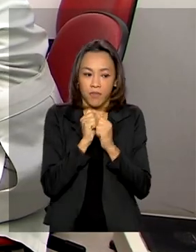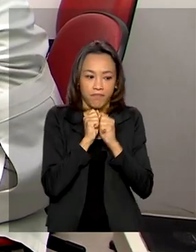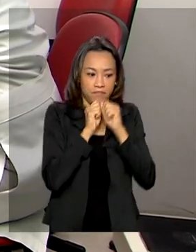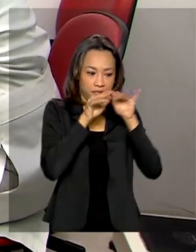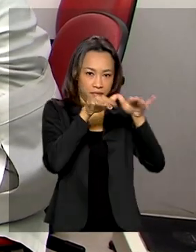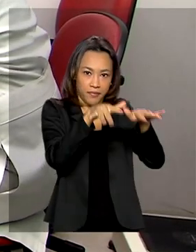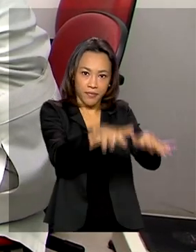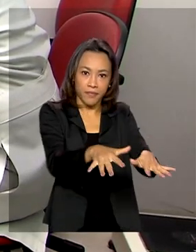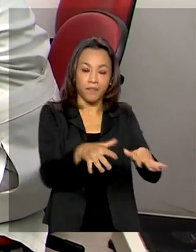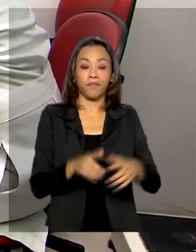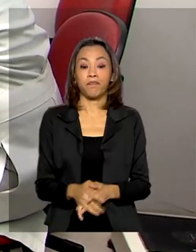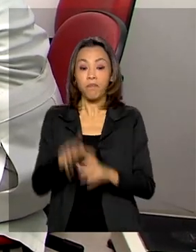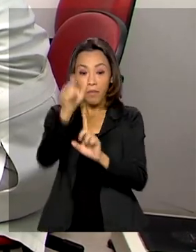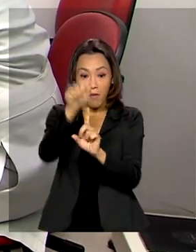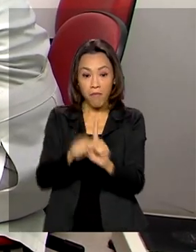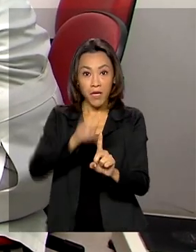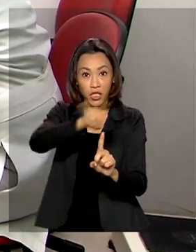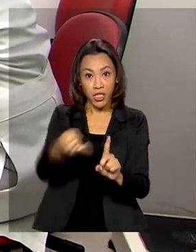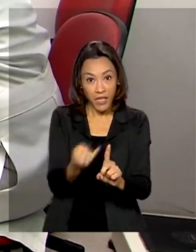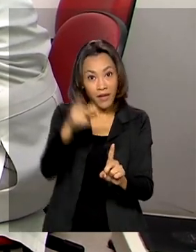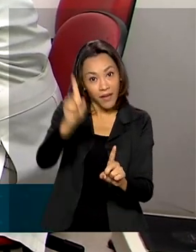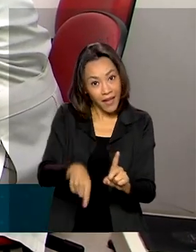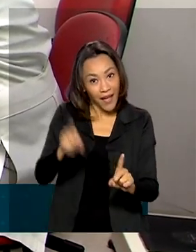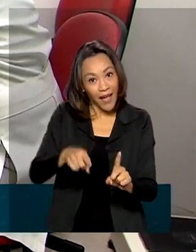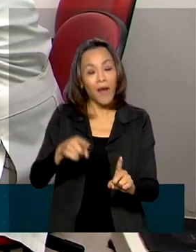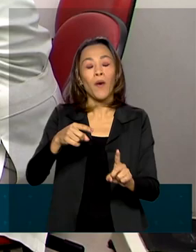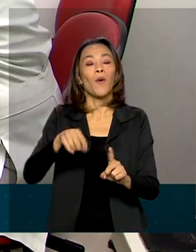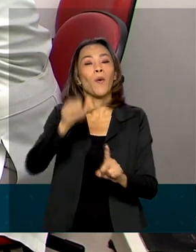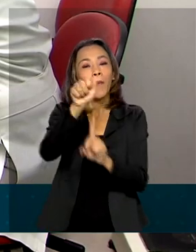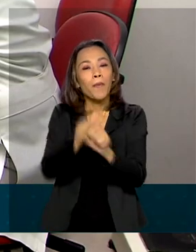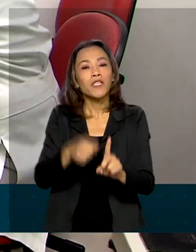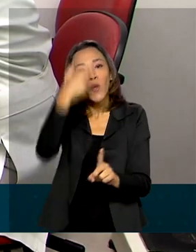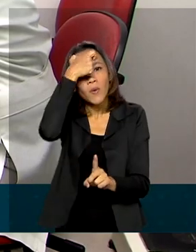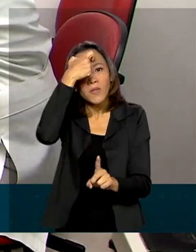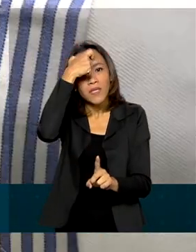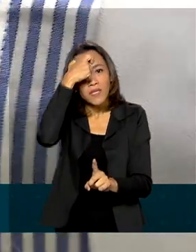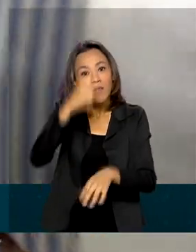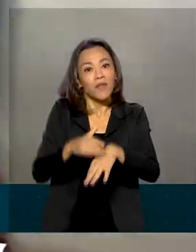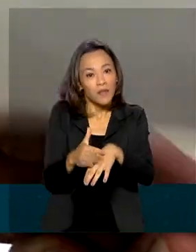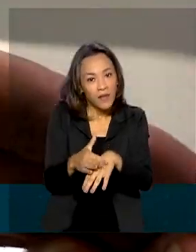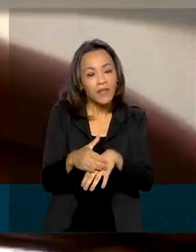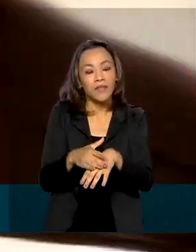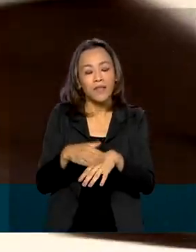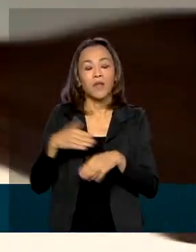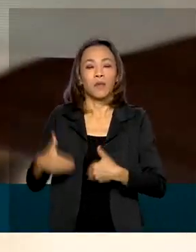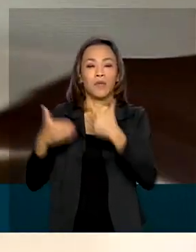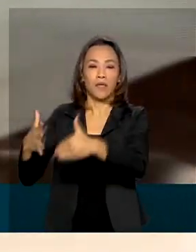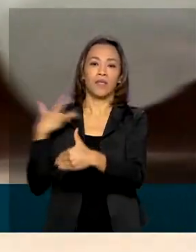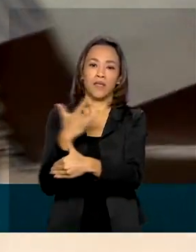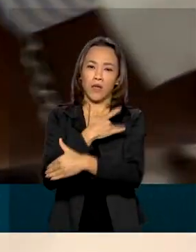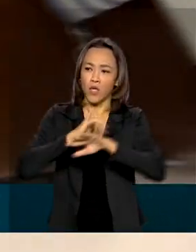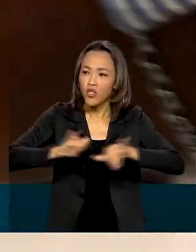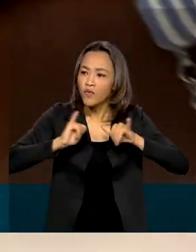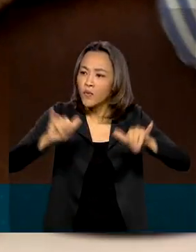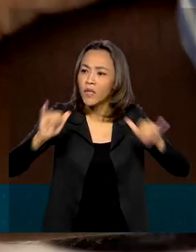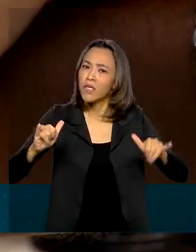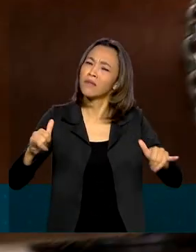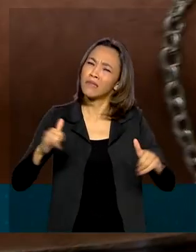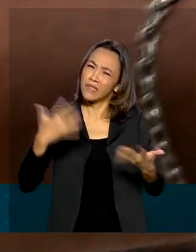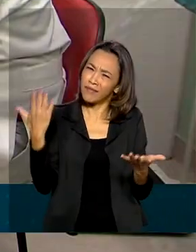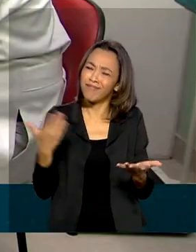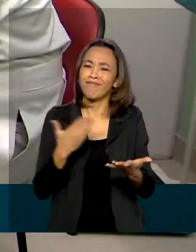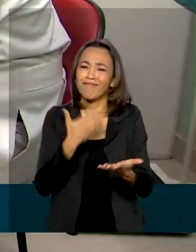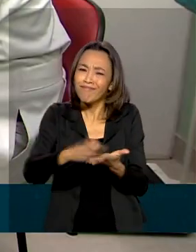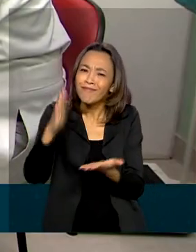janeiro roxo, mês de concedização da ranceníase, o Ministério da Saúde reforça a importância de quebrar preconceitos